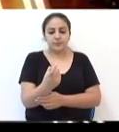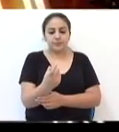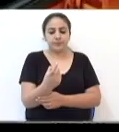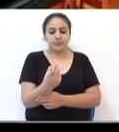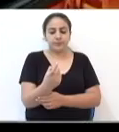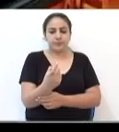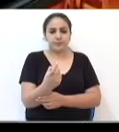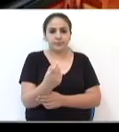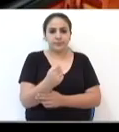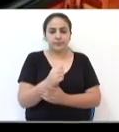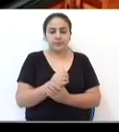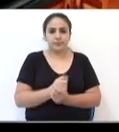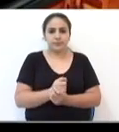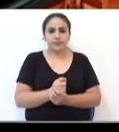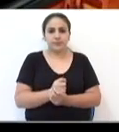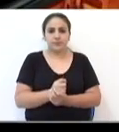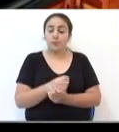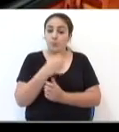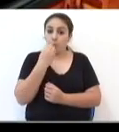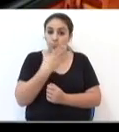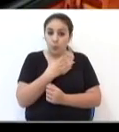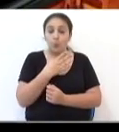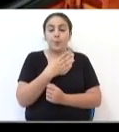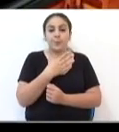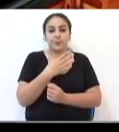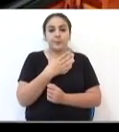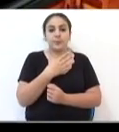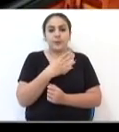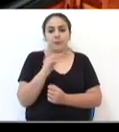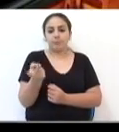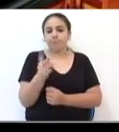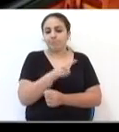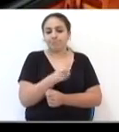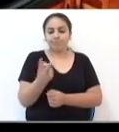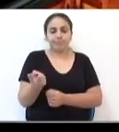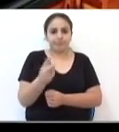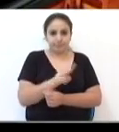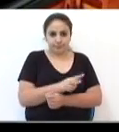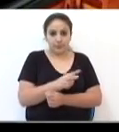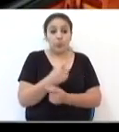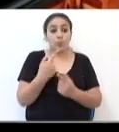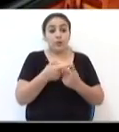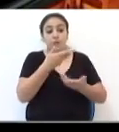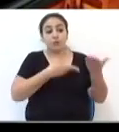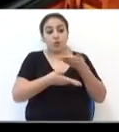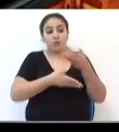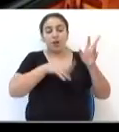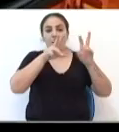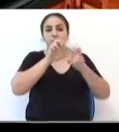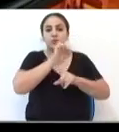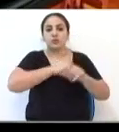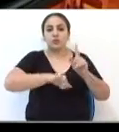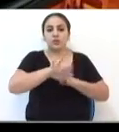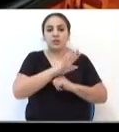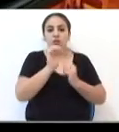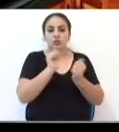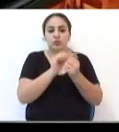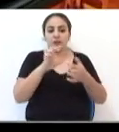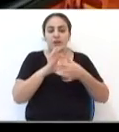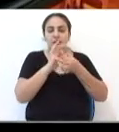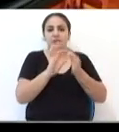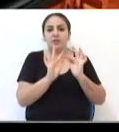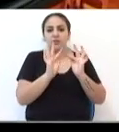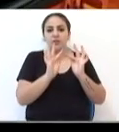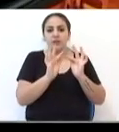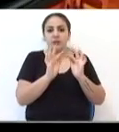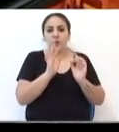muito boa, eu diria assim, para ambas as partes, porque envolve a questão social com a Liga de Combate ao